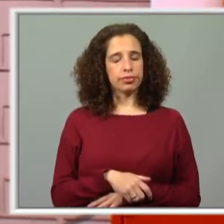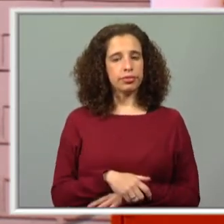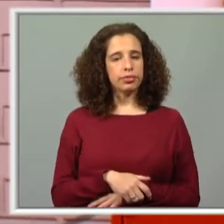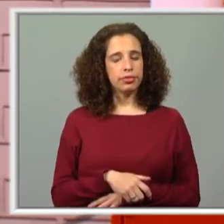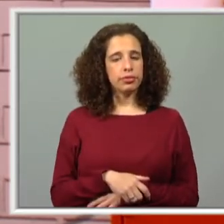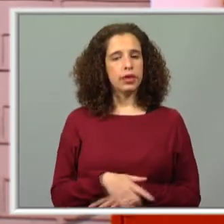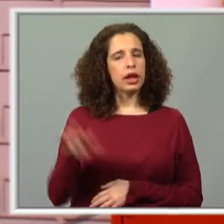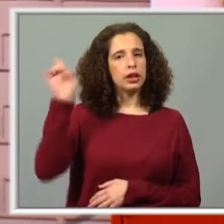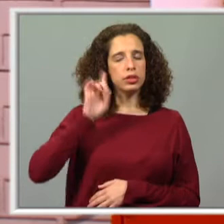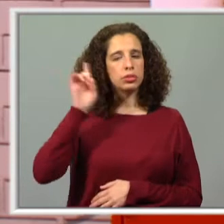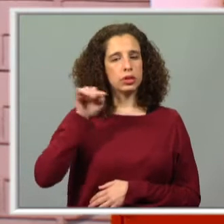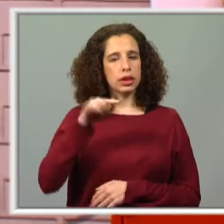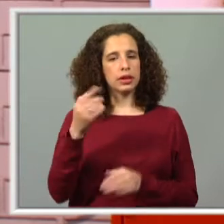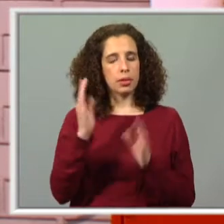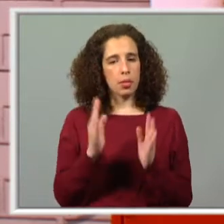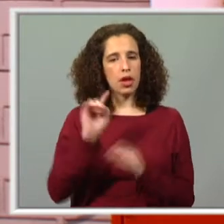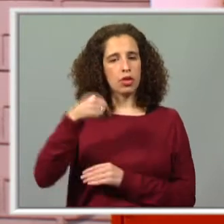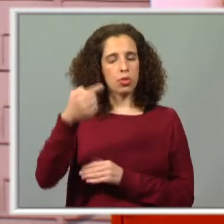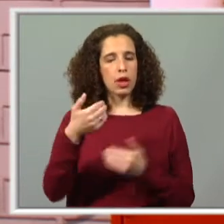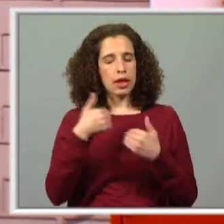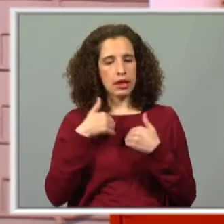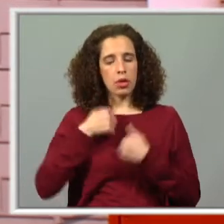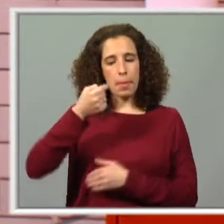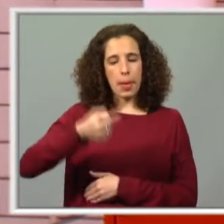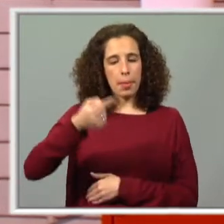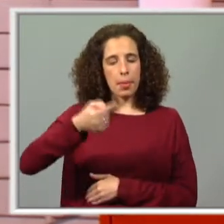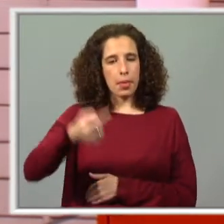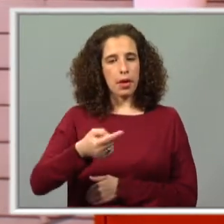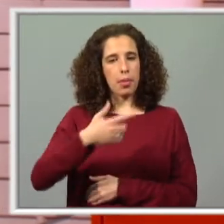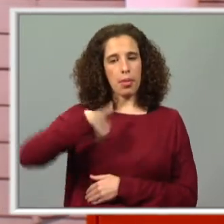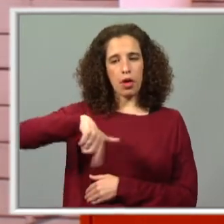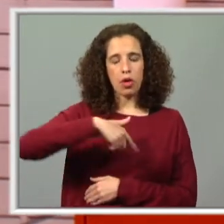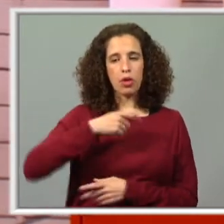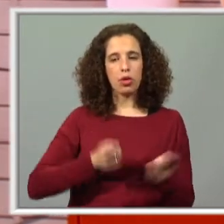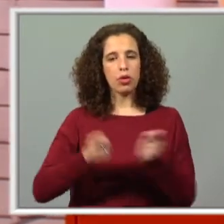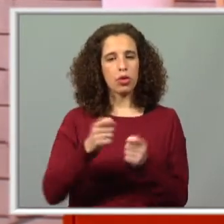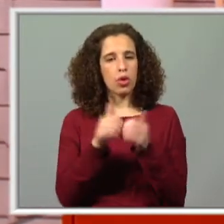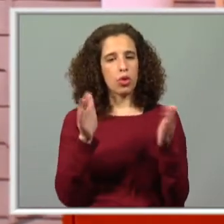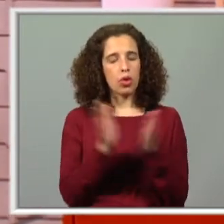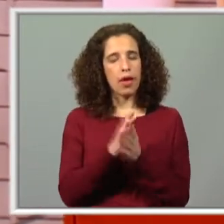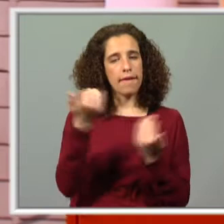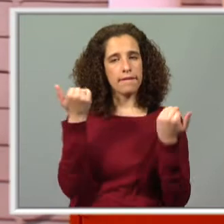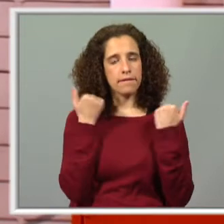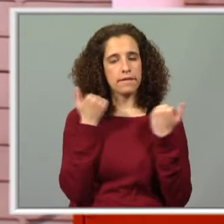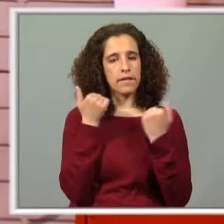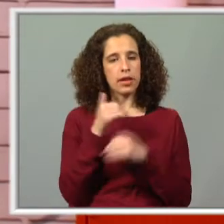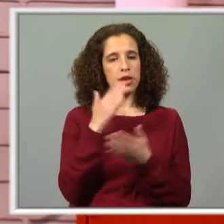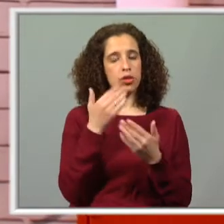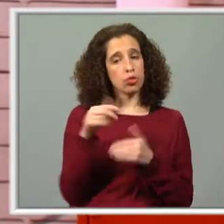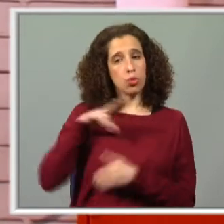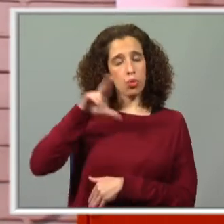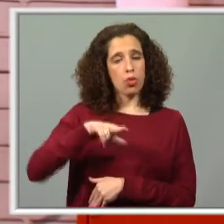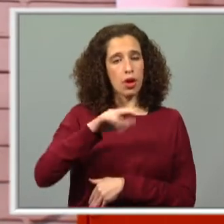é importante esta parte, que depois ajuda no nosso dia-a-dia para nós organizarmos todas as nossas informações, não só no